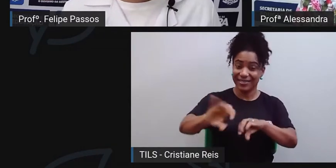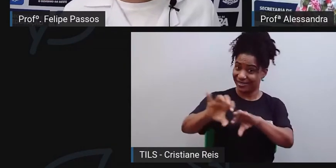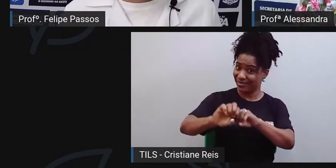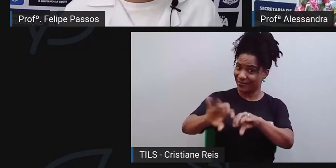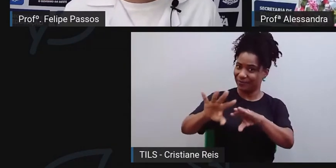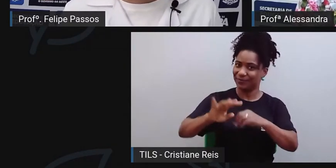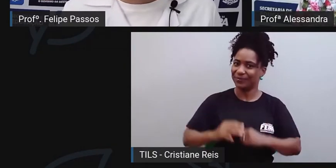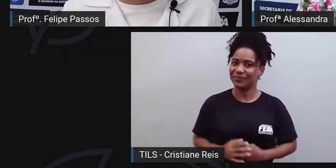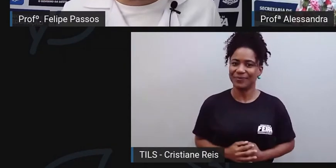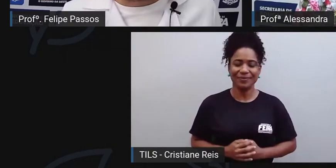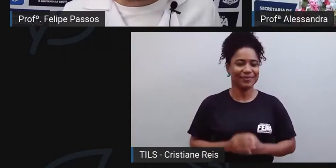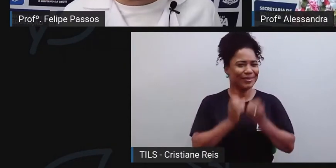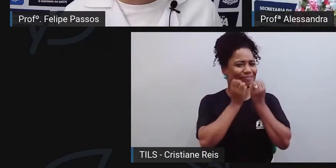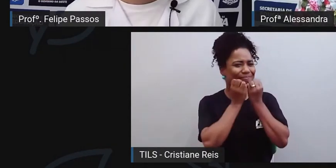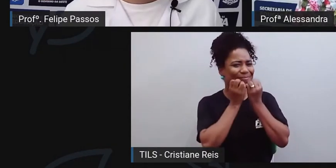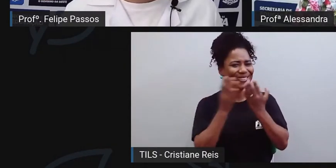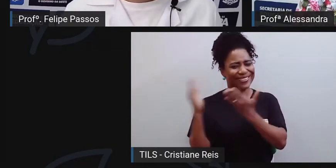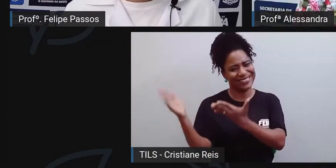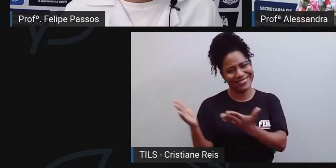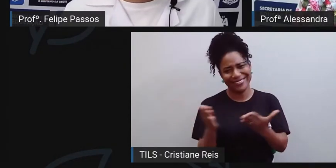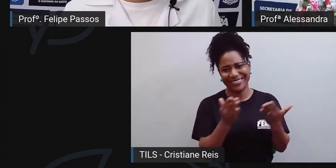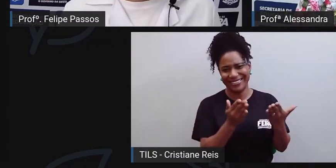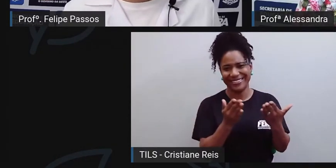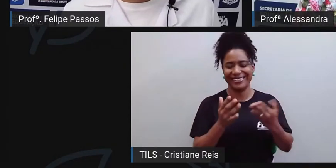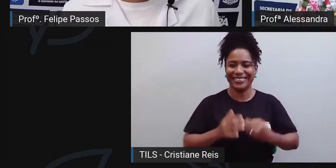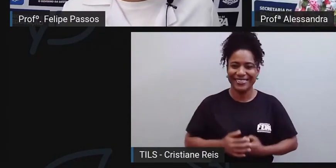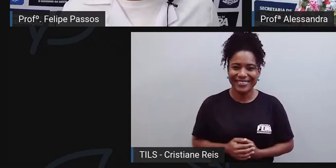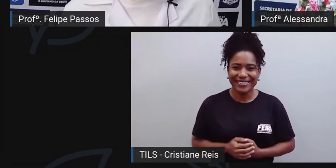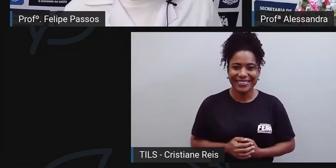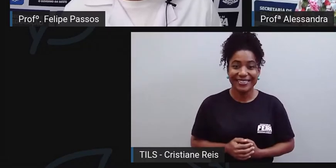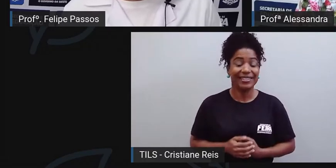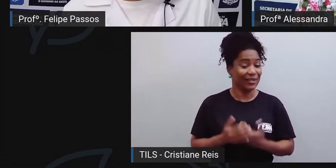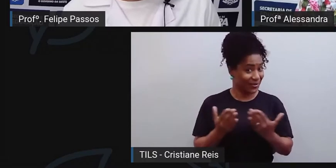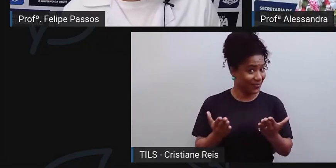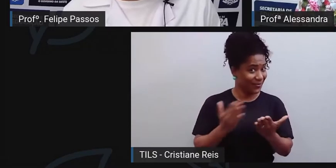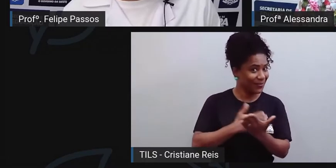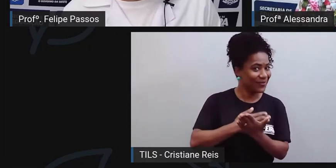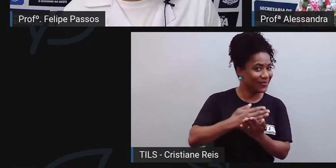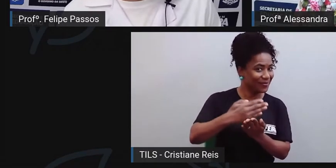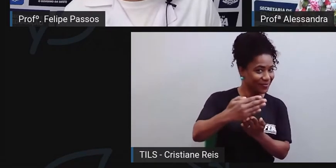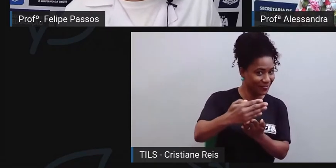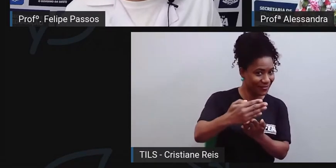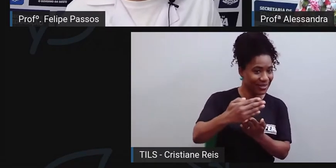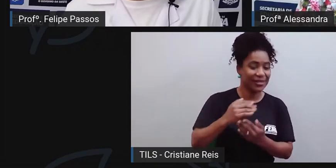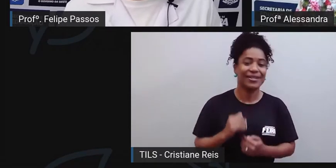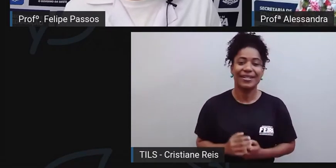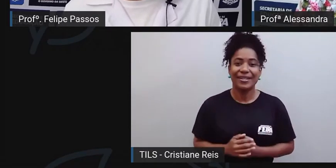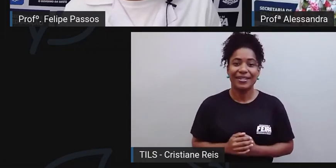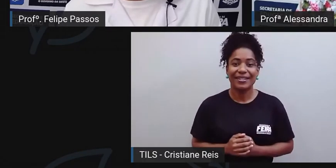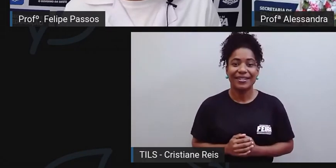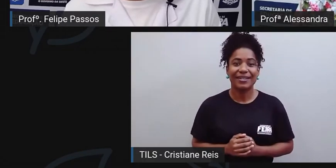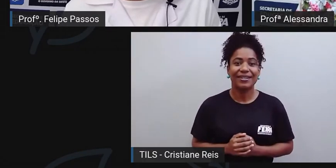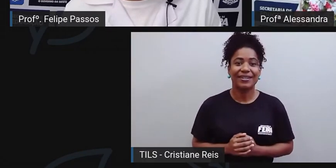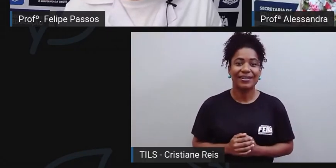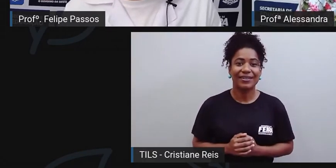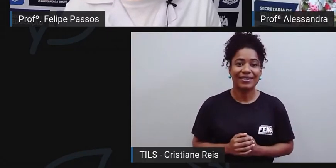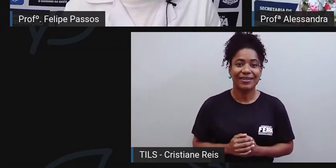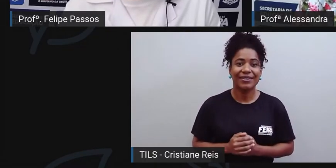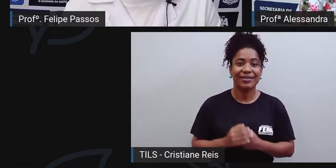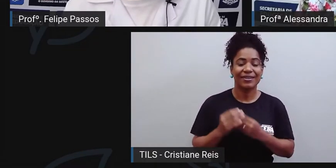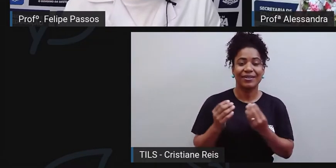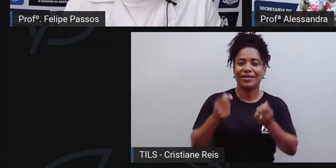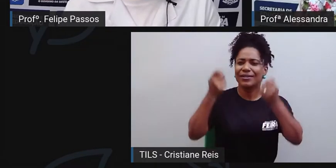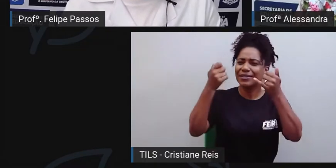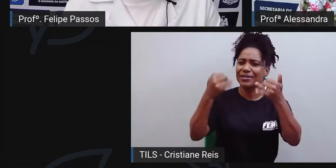Beleza, muito bem-vinda, professora. Vamos lá. Para começo de conversa, conta para a gente um pouquinho sobre a sua